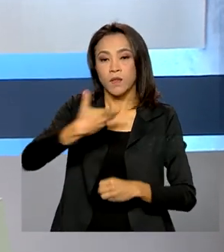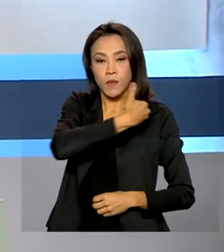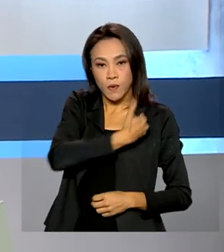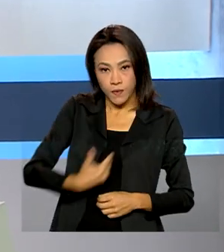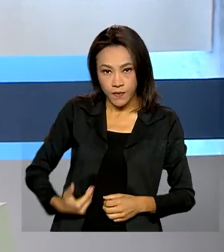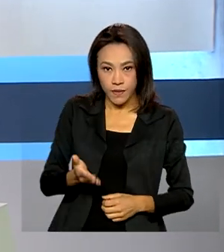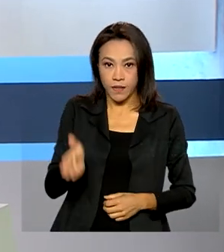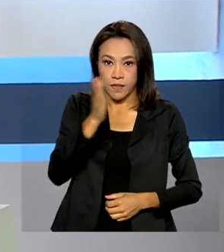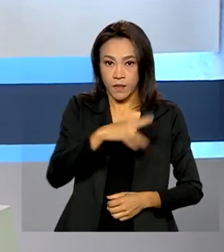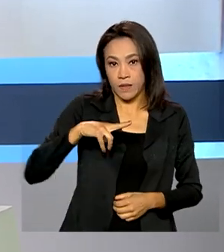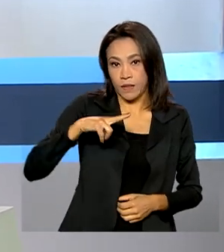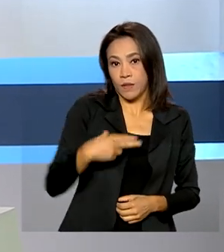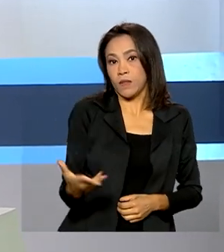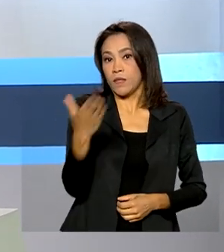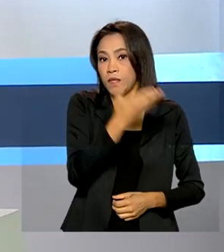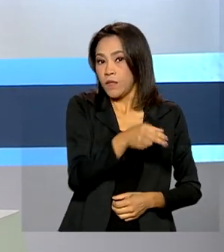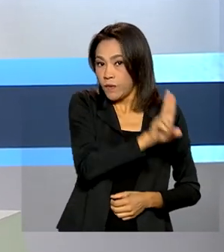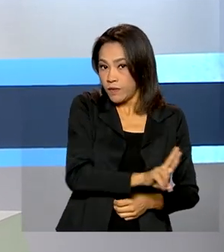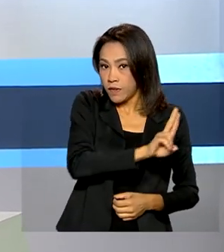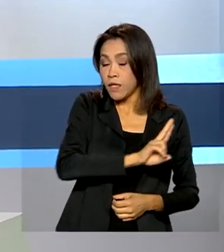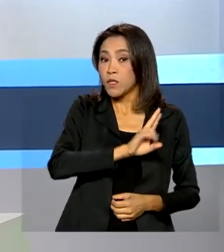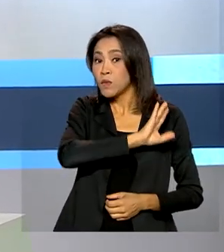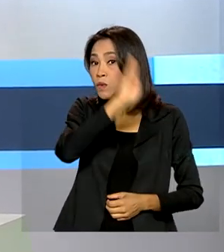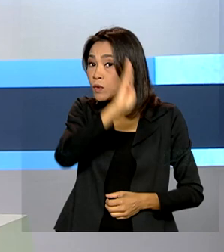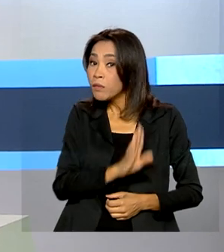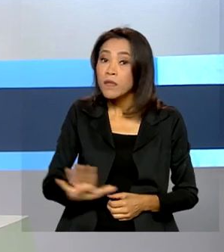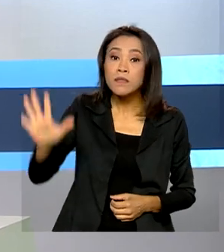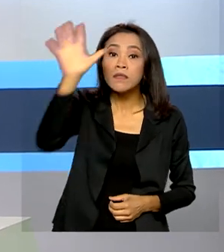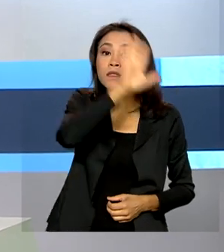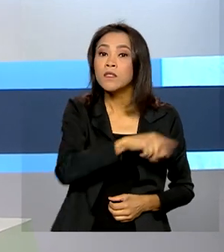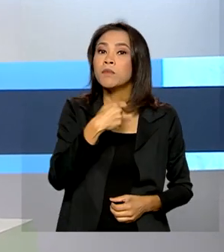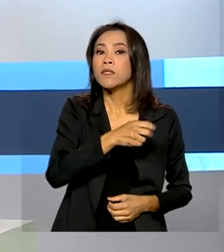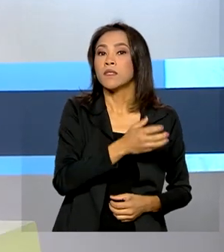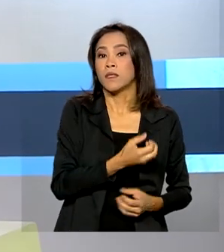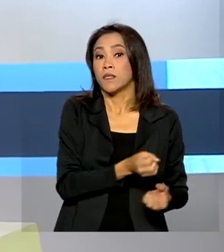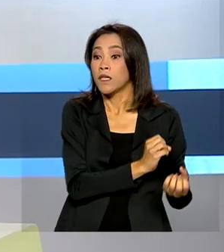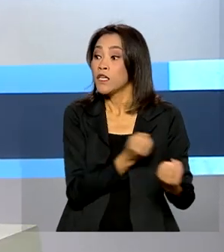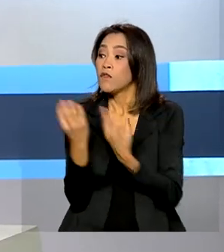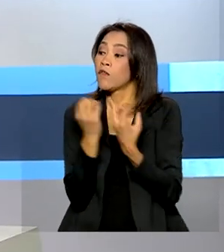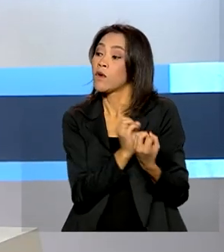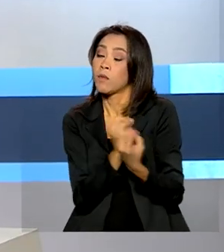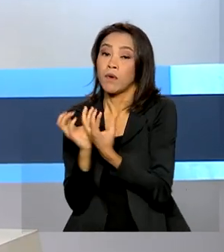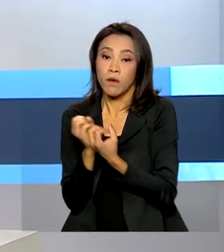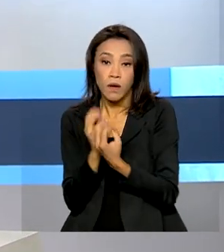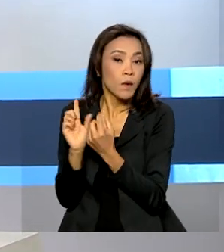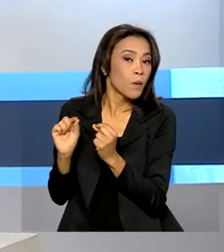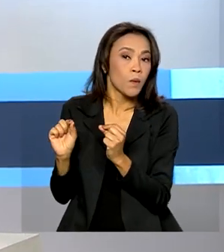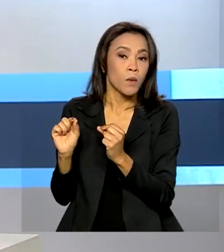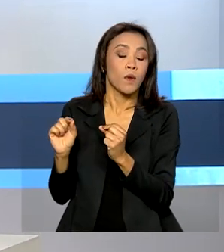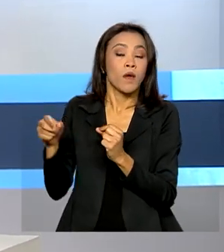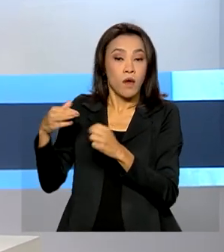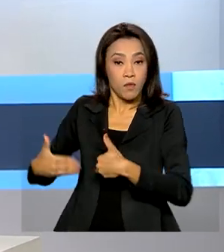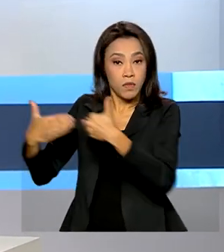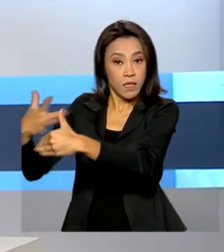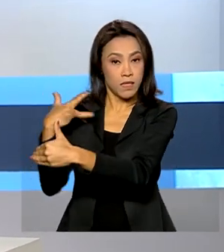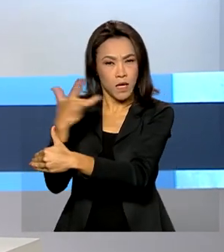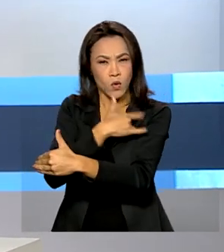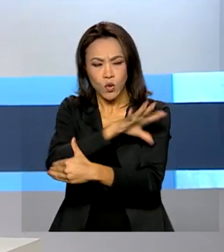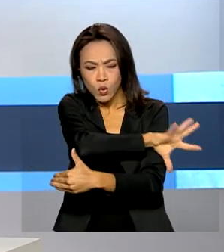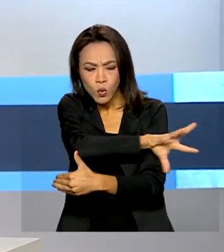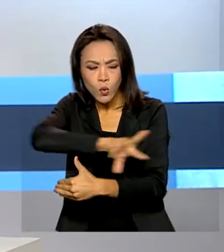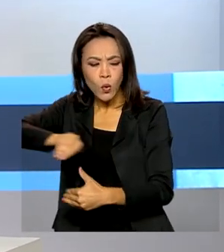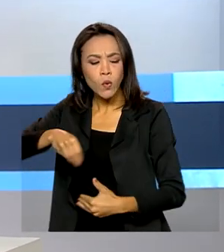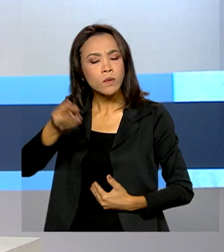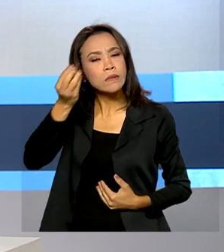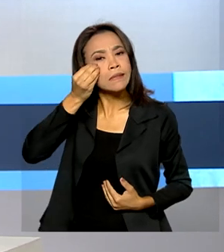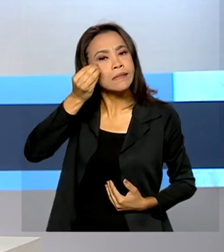universitários em todo o país, devem informar ao Ministério da Saúde sobre todos os resultados dos testes